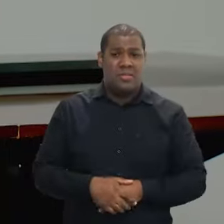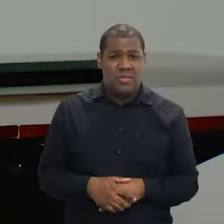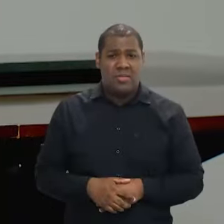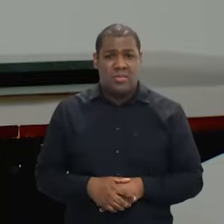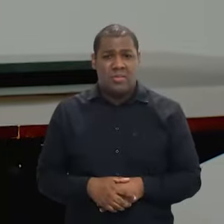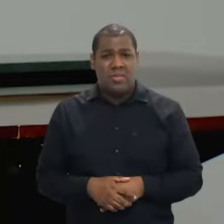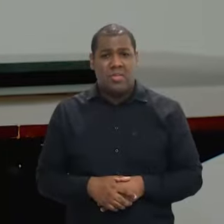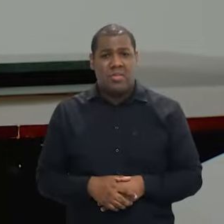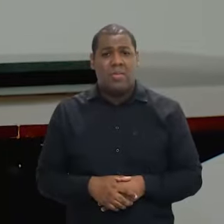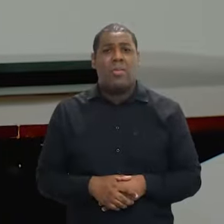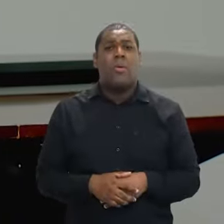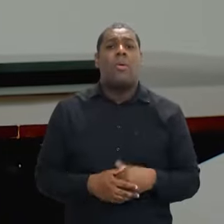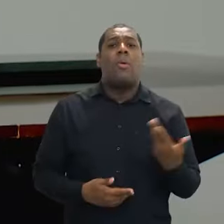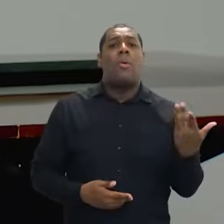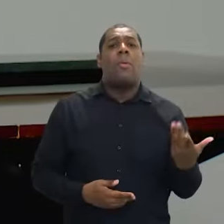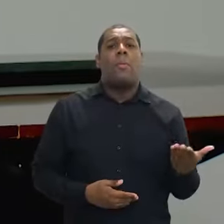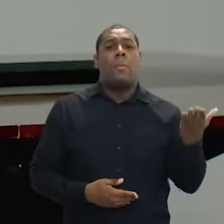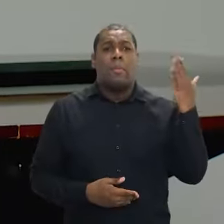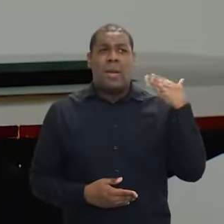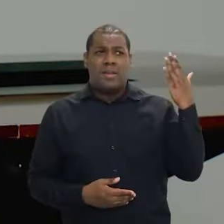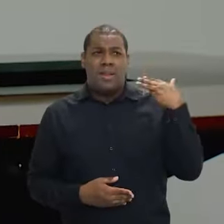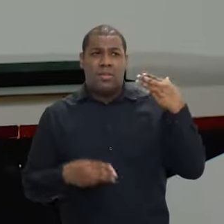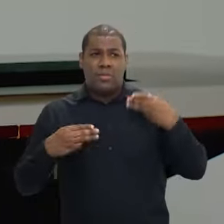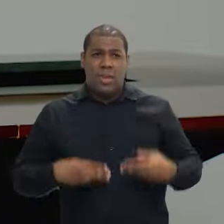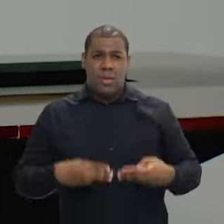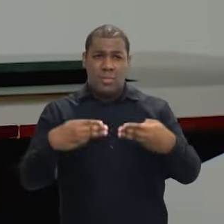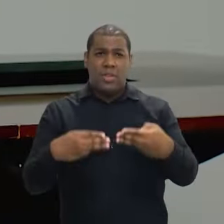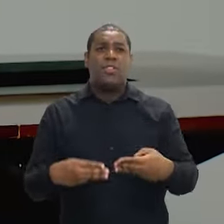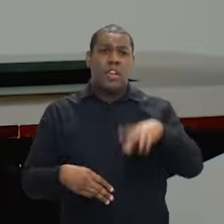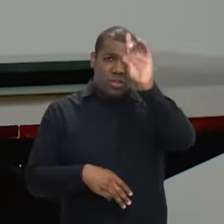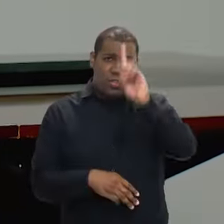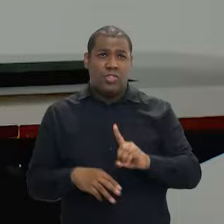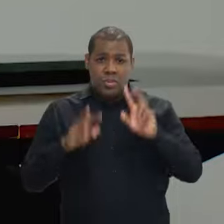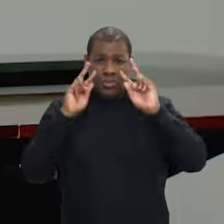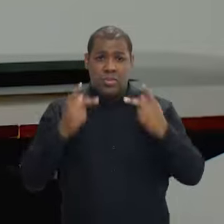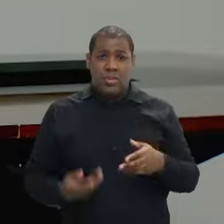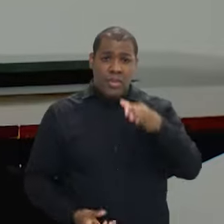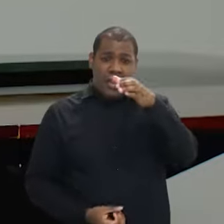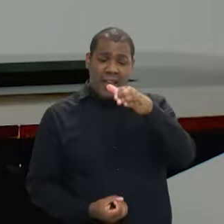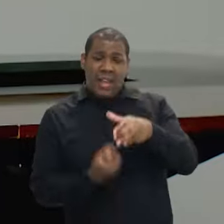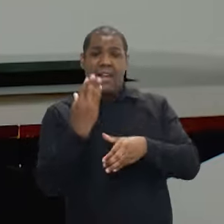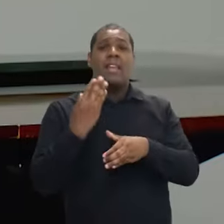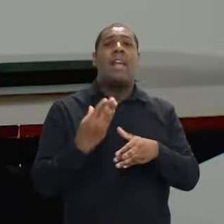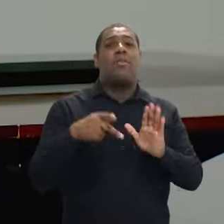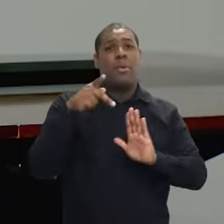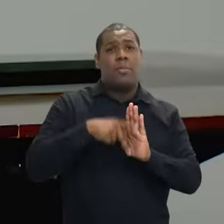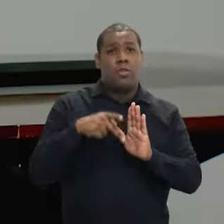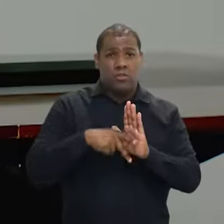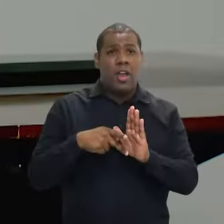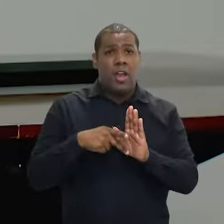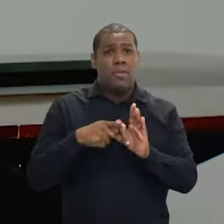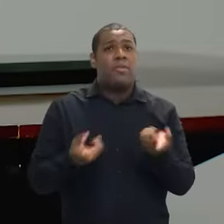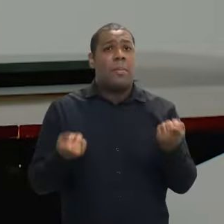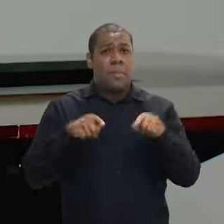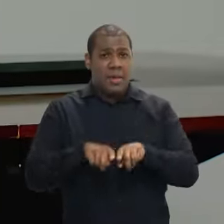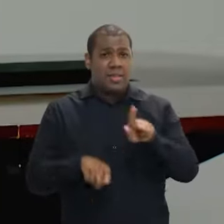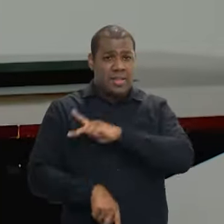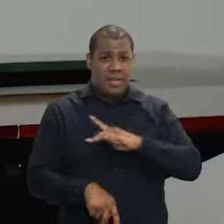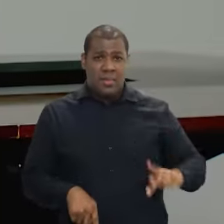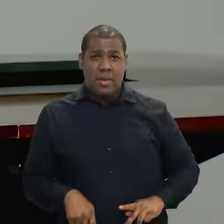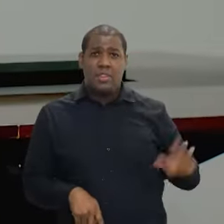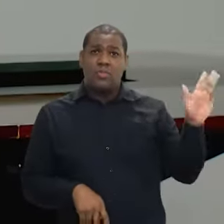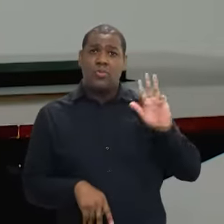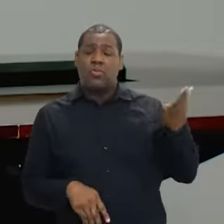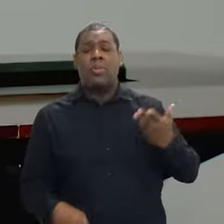e estão no plano Ruas Visíveis, que foi o plano lançado pelo Ministério em dezembro do ano passado, com a presença do presidente Lula, para justamente